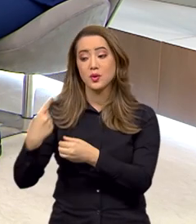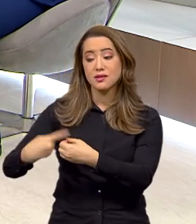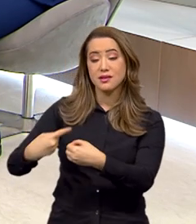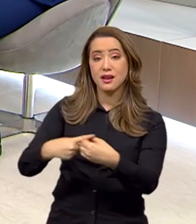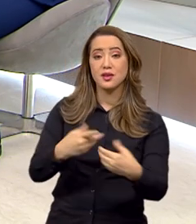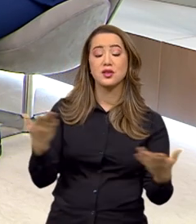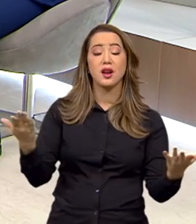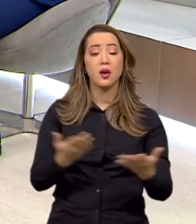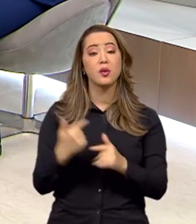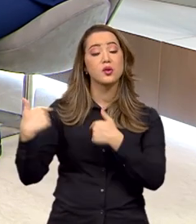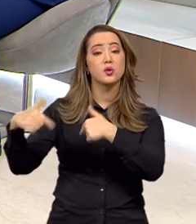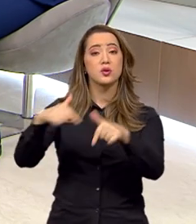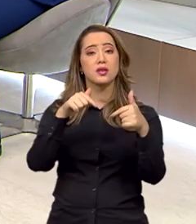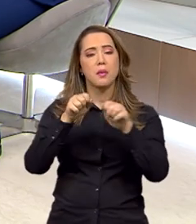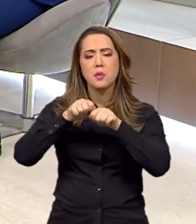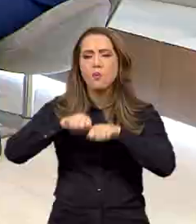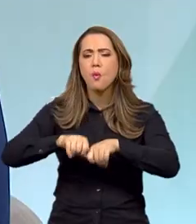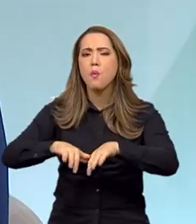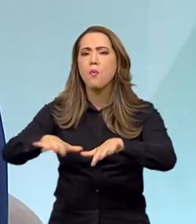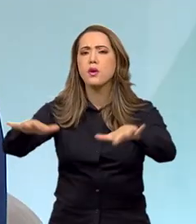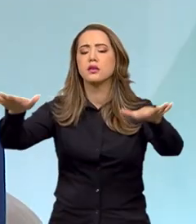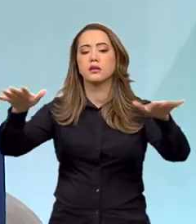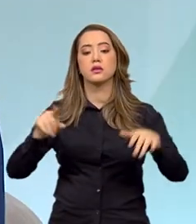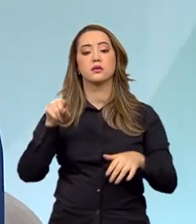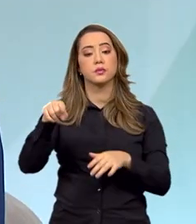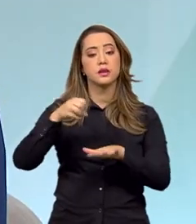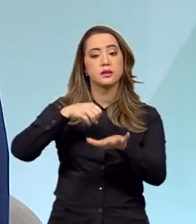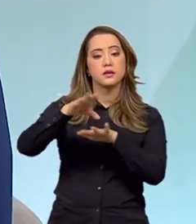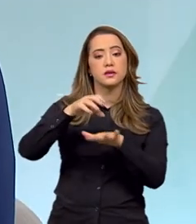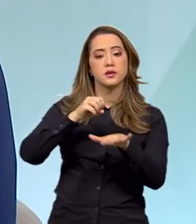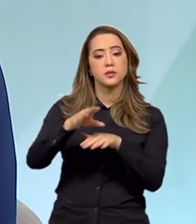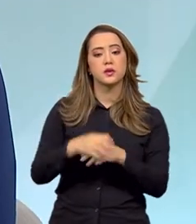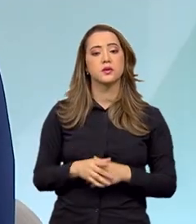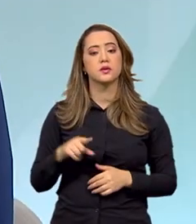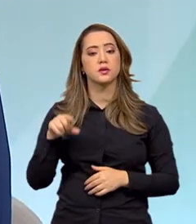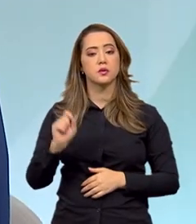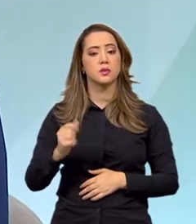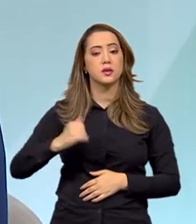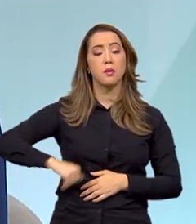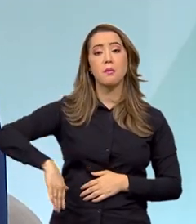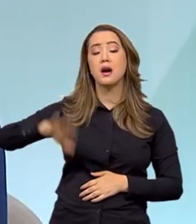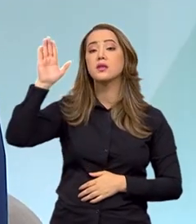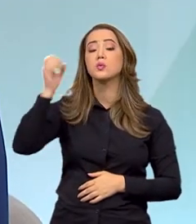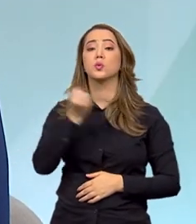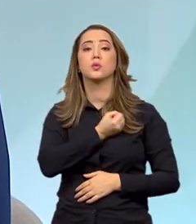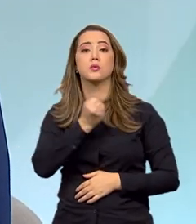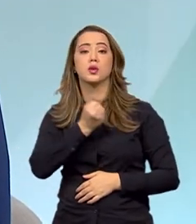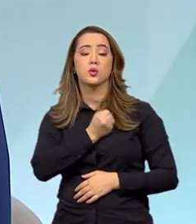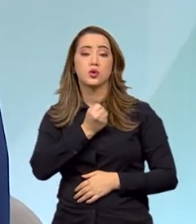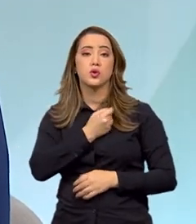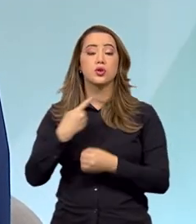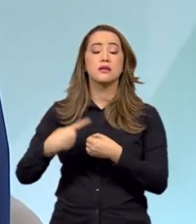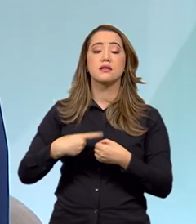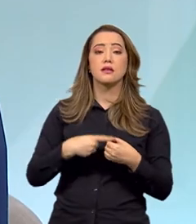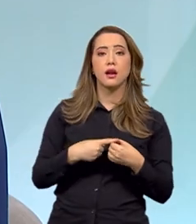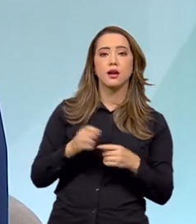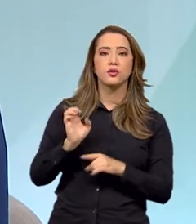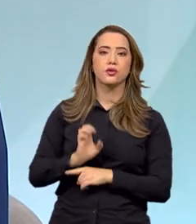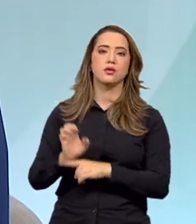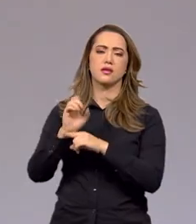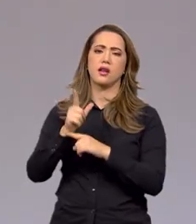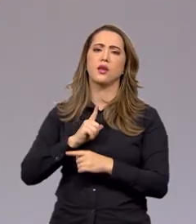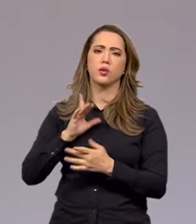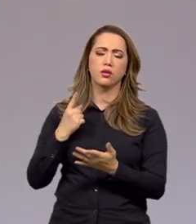e agora a gente vai fazer um trabalho de disseminação dessas informações, para que o máximo possível de municípios, de estados, façam a adesão.